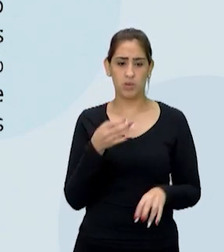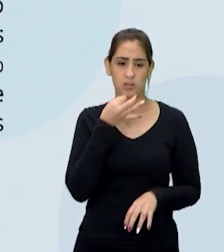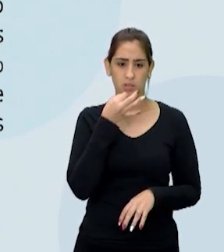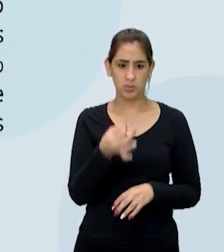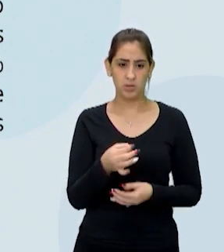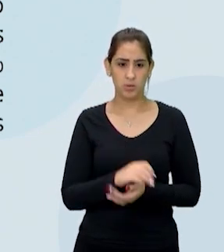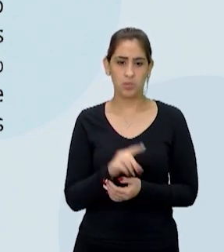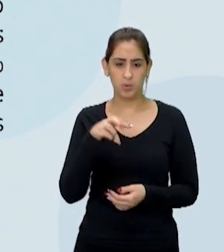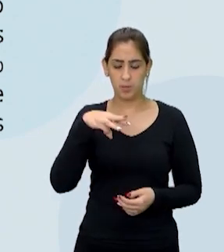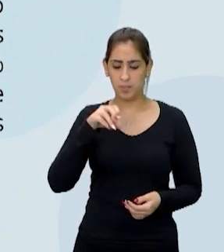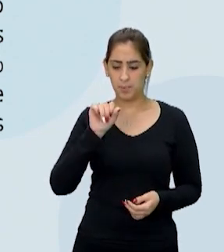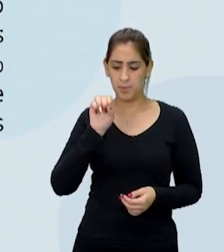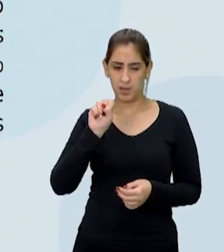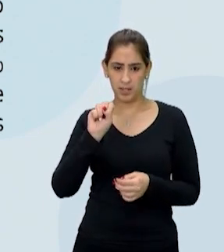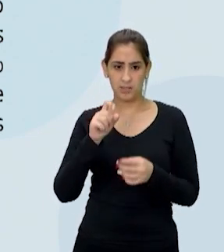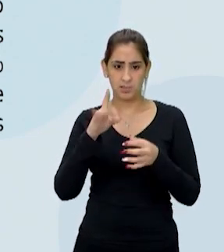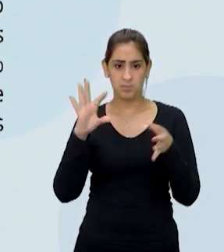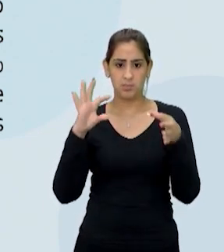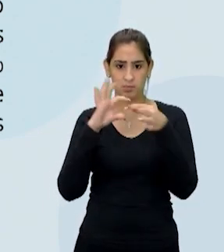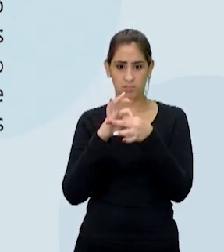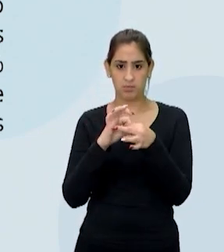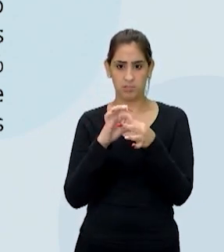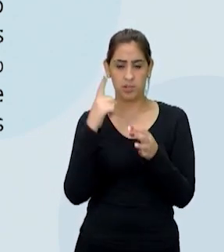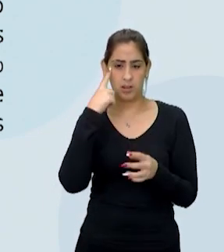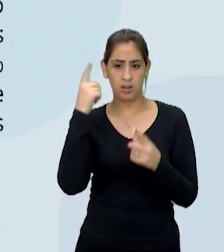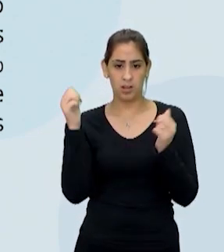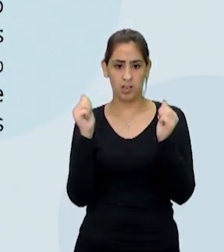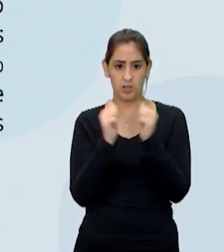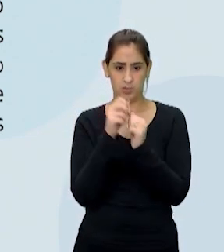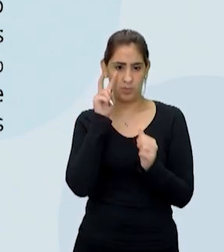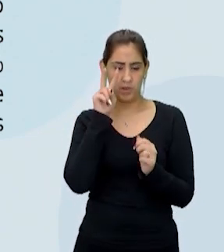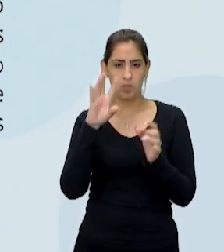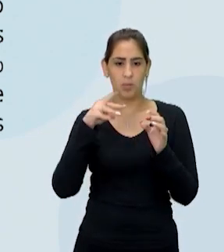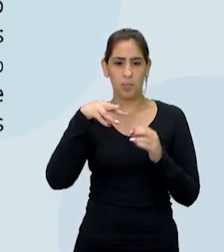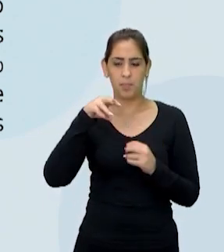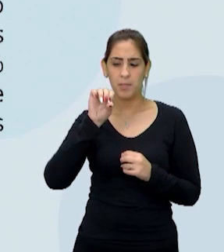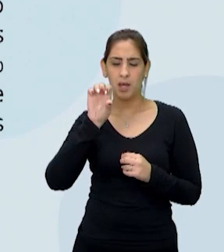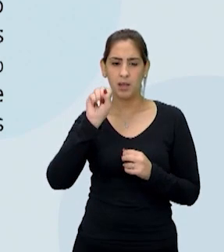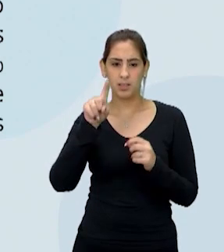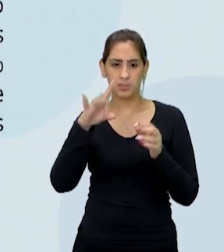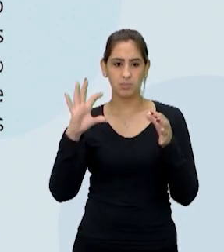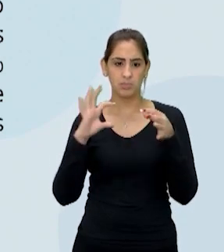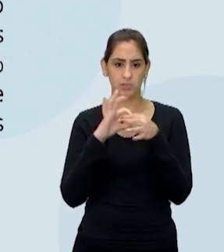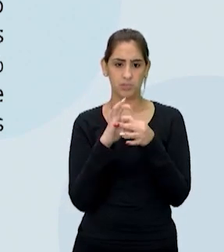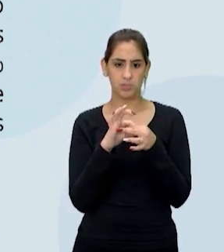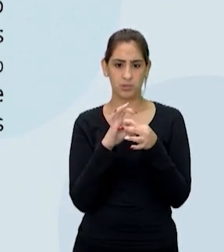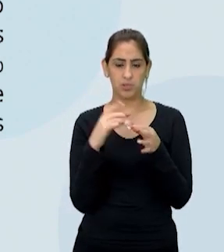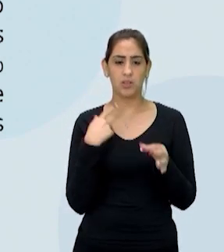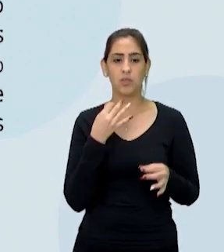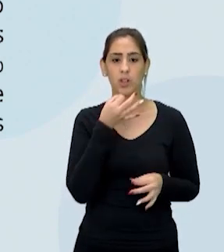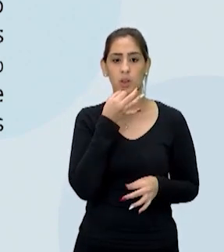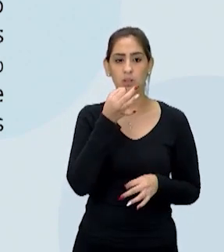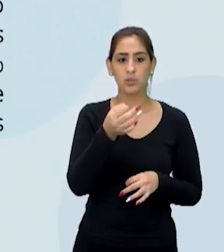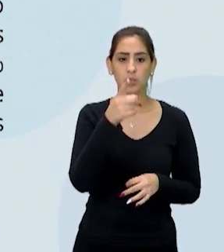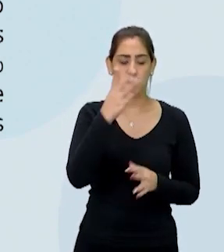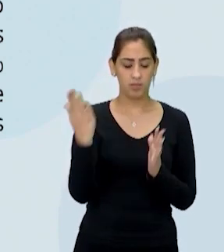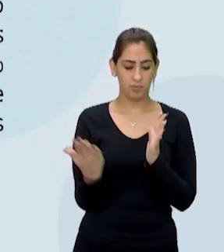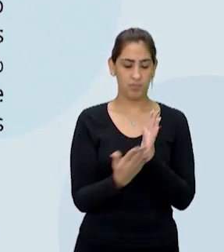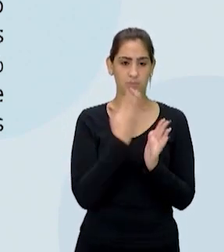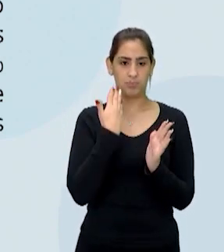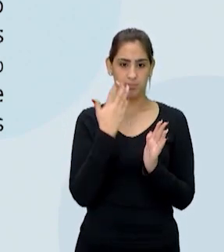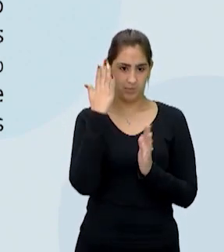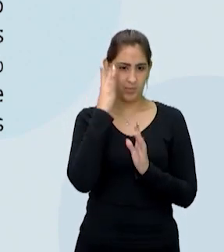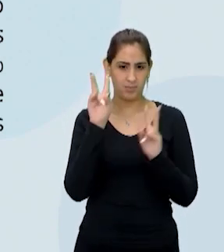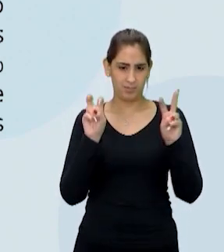mas está conectando uma ideia à outra. Ele traz essa ideia aí, estou falando o assunto e, de repente, eu viro a página, certo?